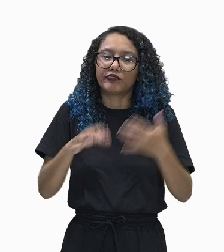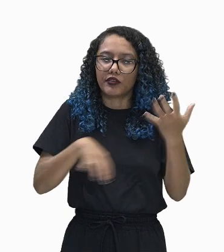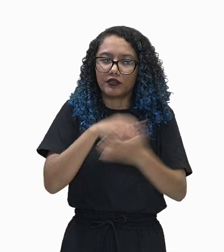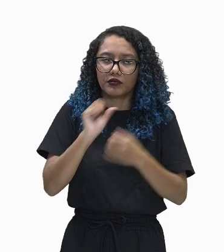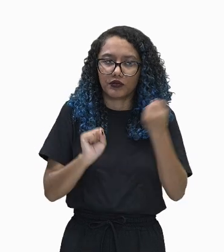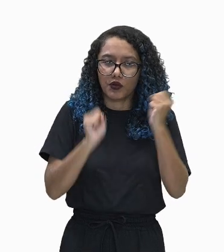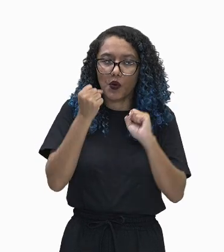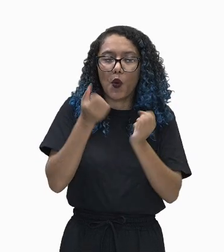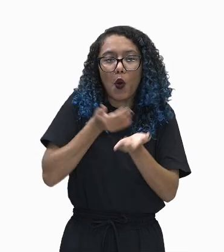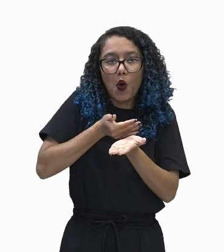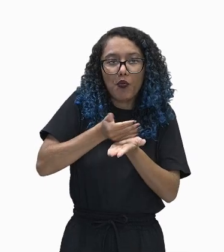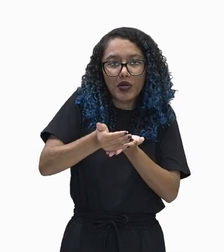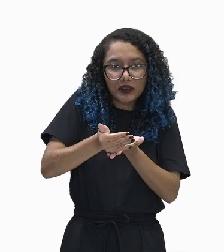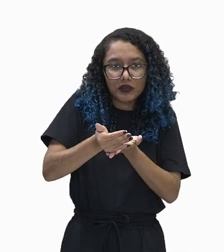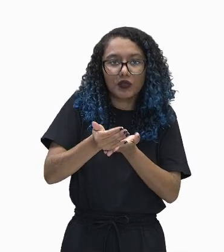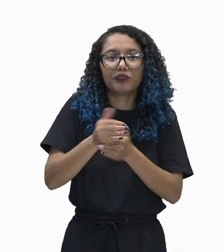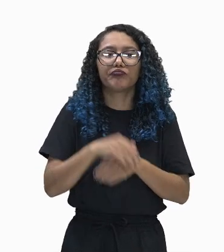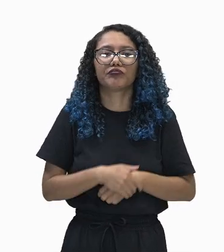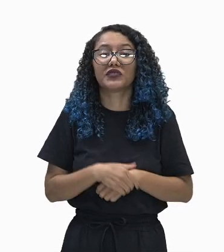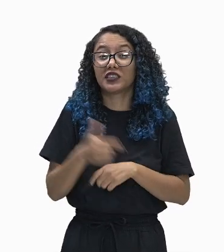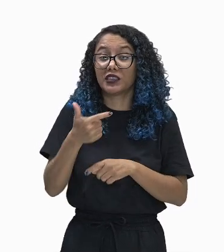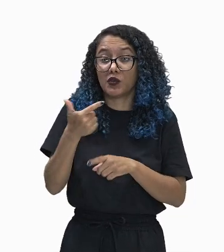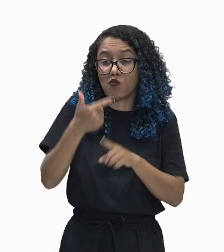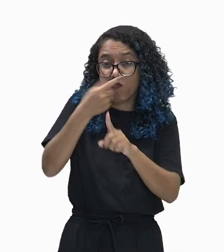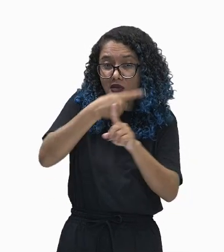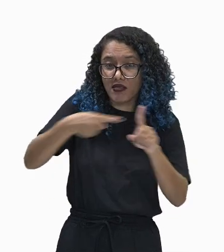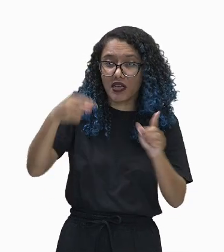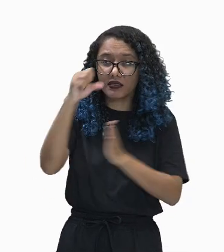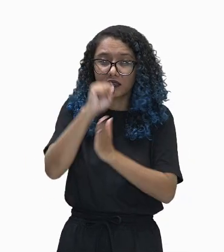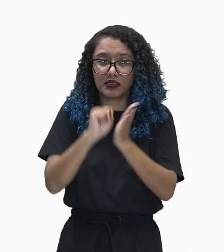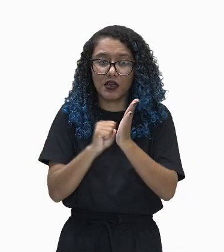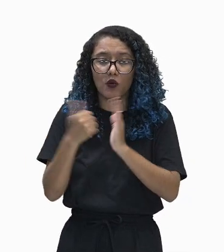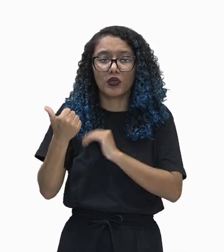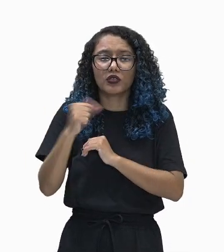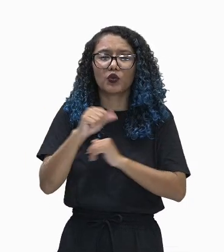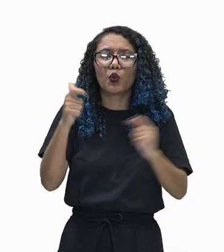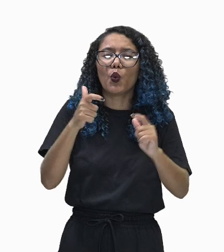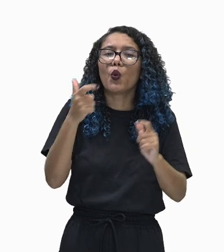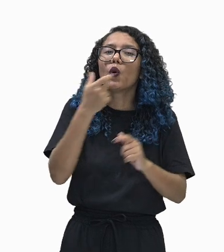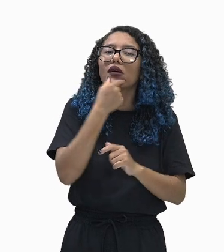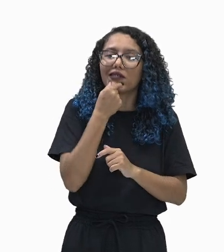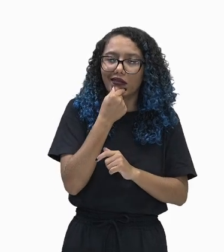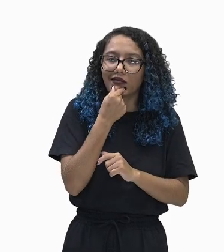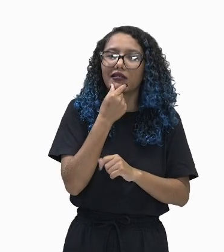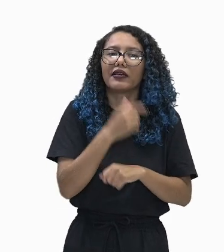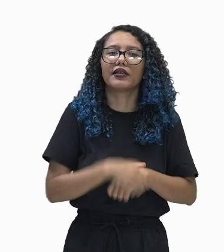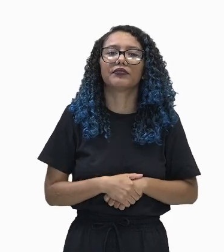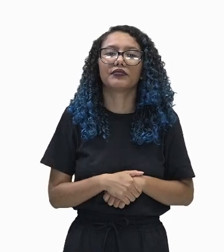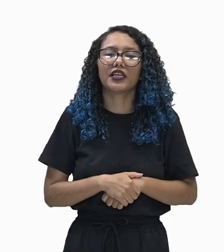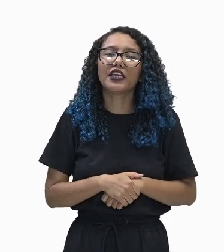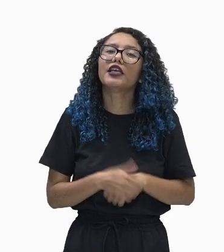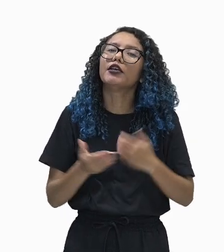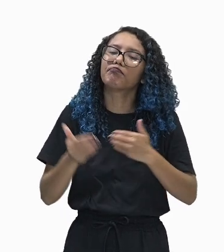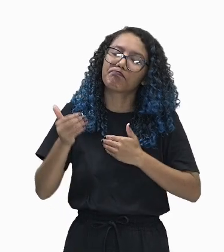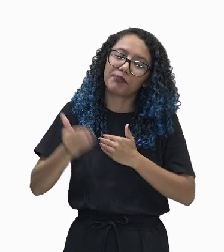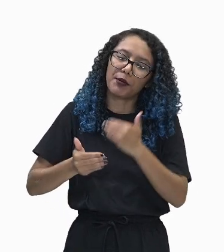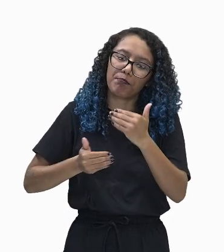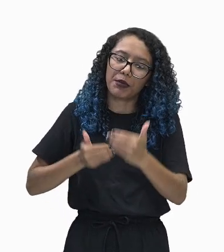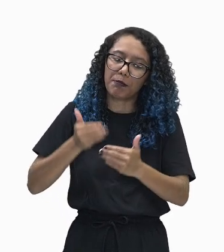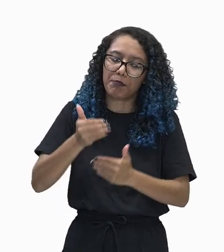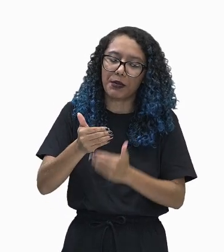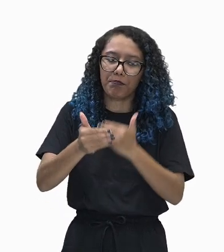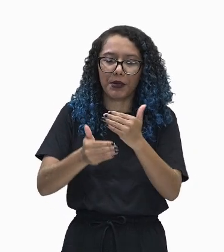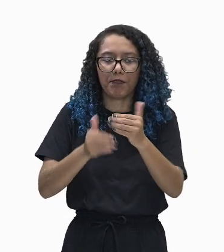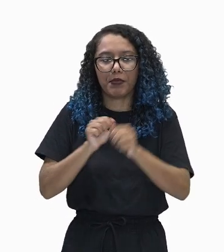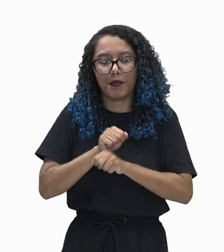pioneiramente na segunda metade do século XVIII na Inglaterra e gradativamente foi espalhando-se